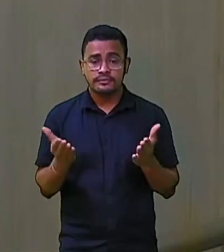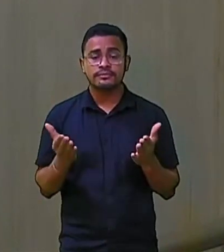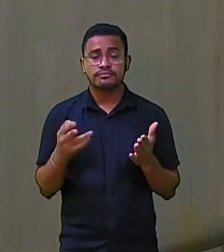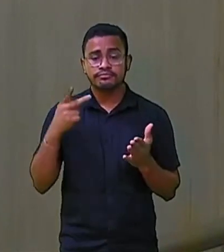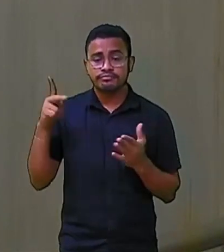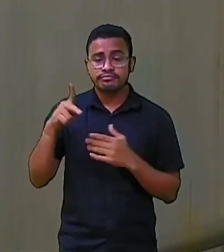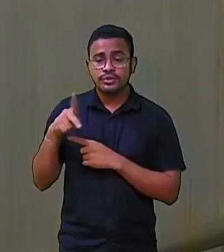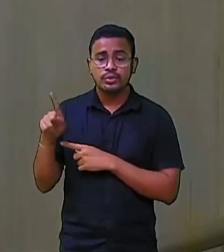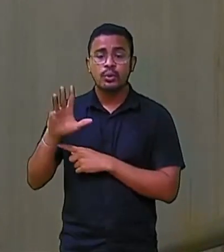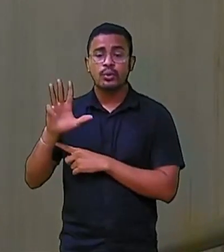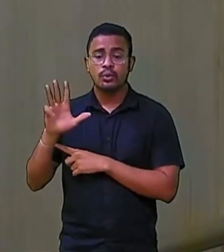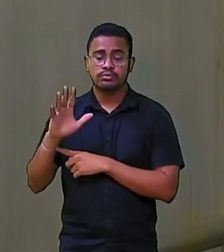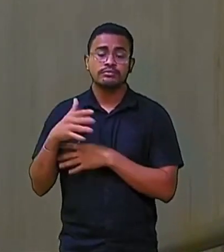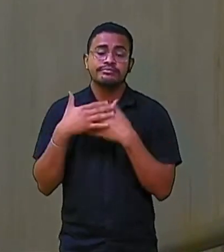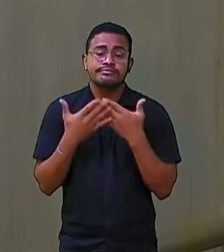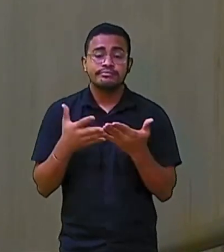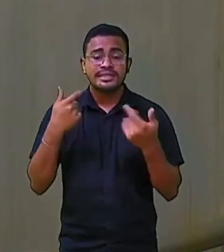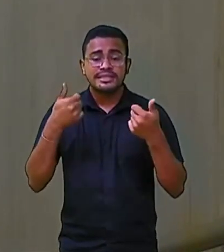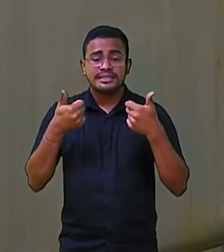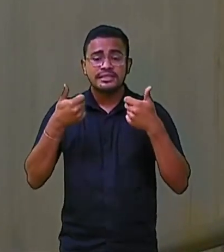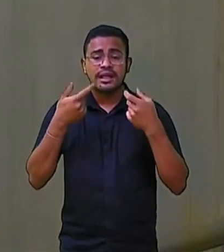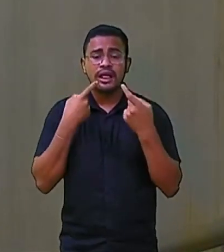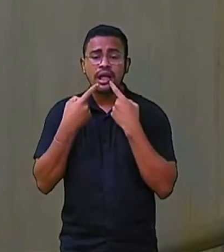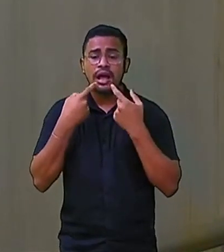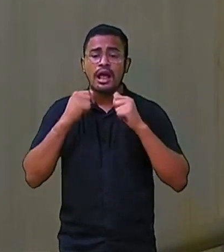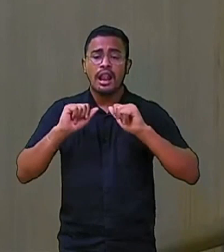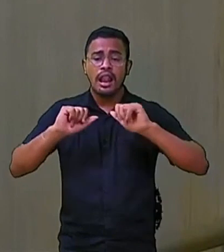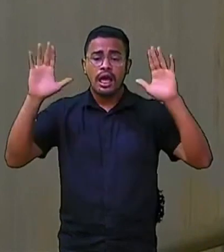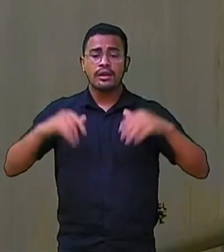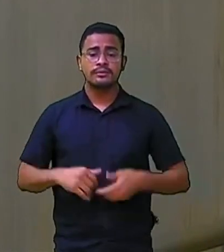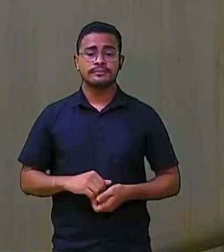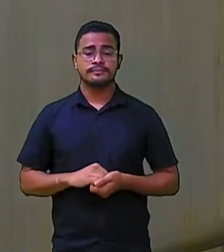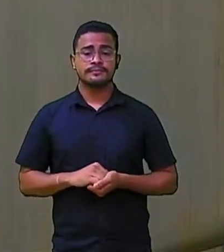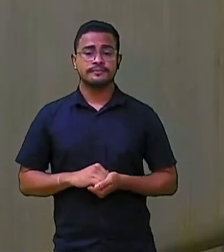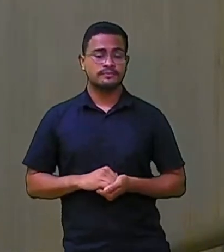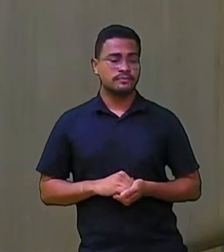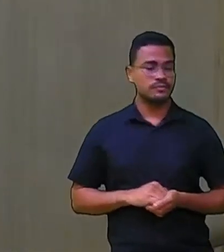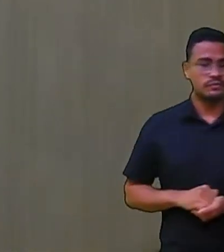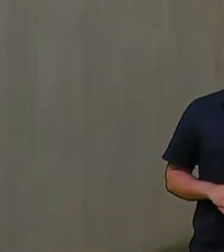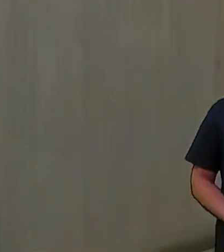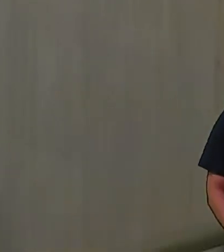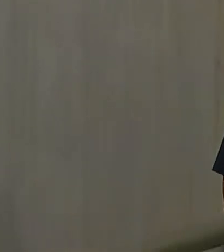As coisas tem que ter clareza, tem que se falar com verdade Não produzir fake news na tribuna e nas redes sociais Ai!